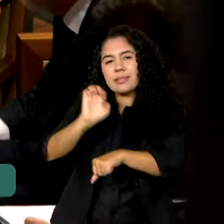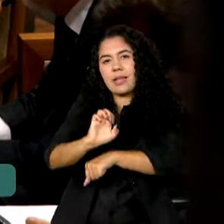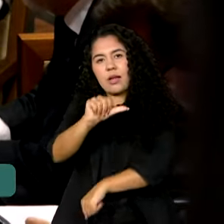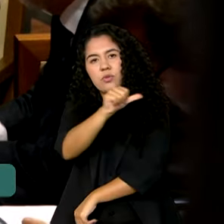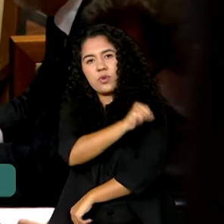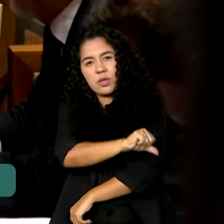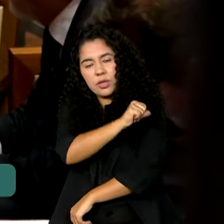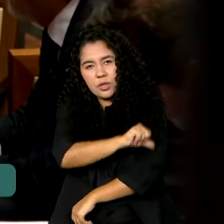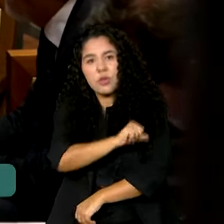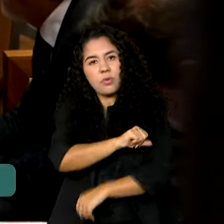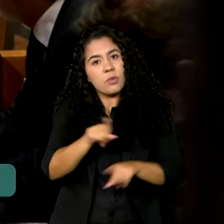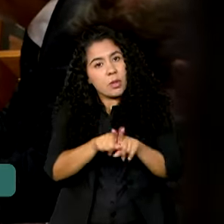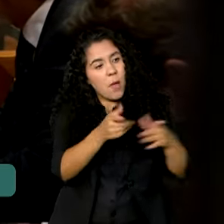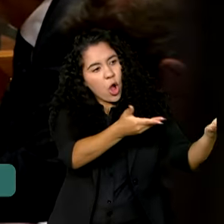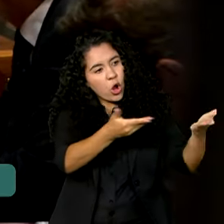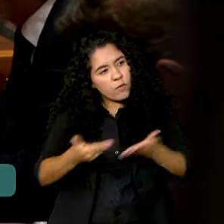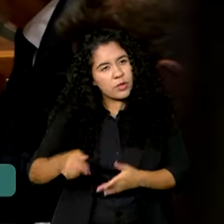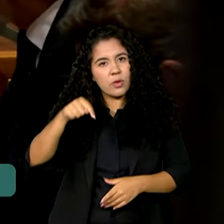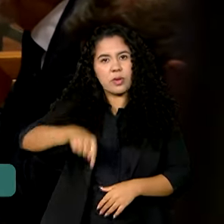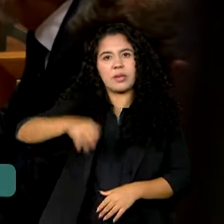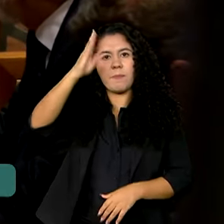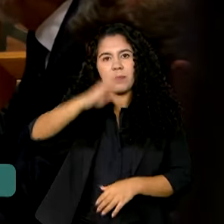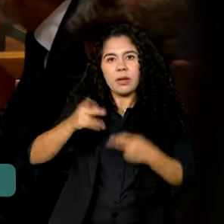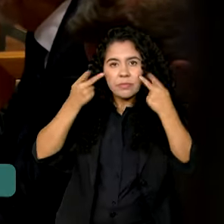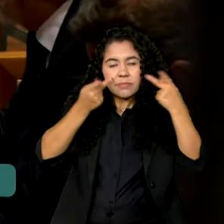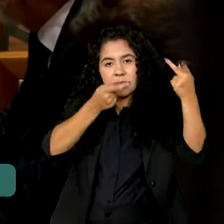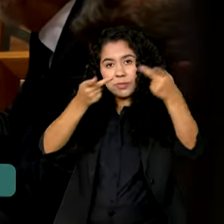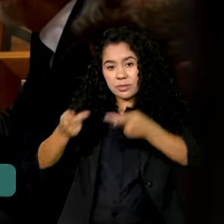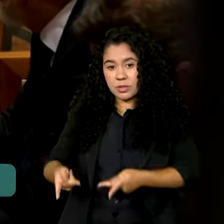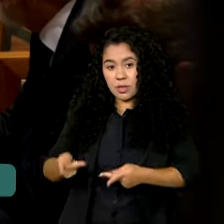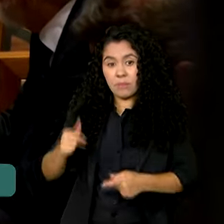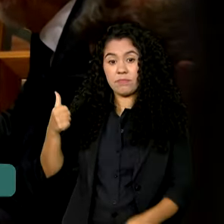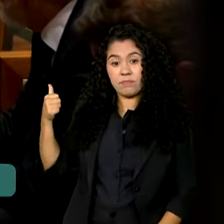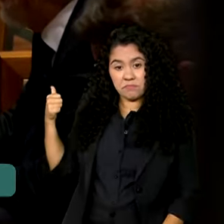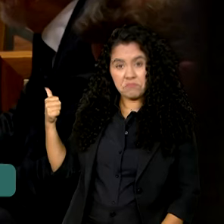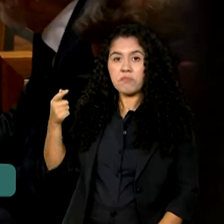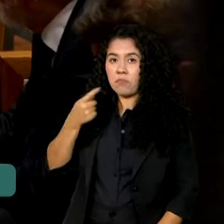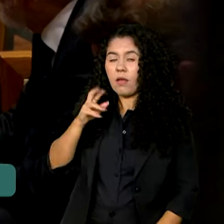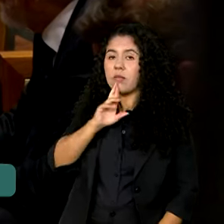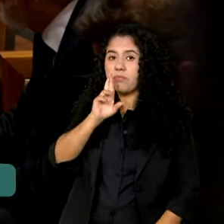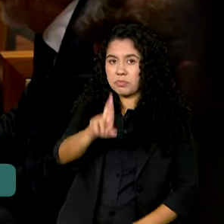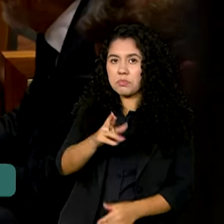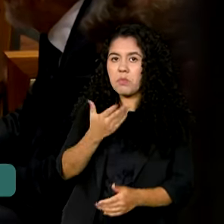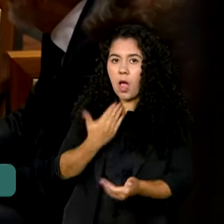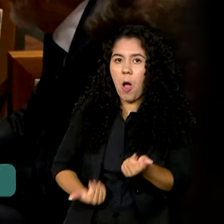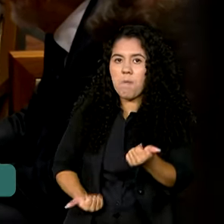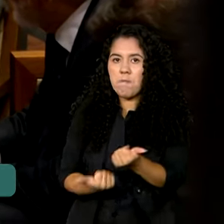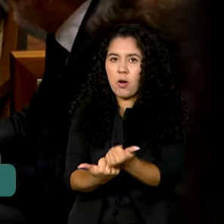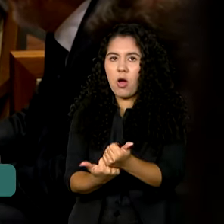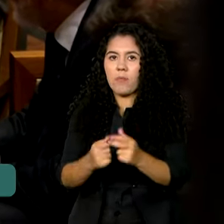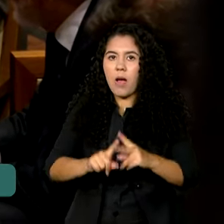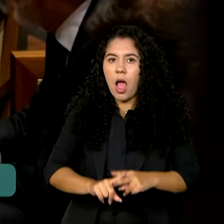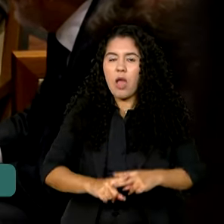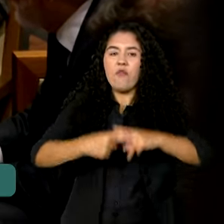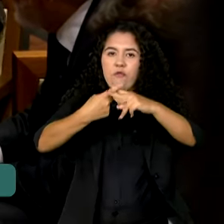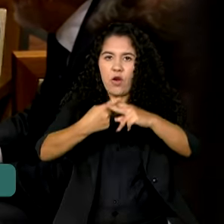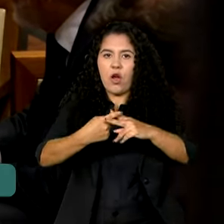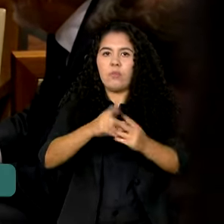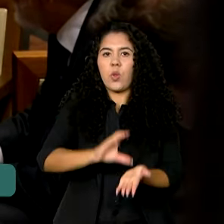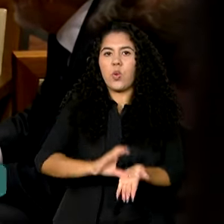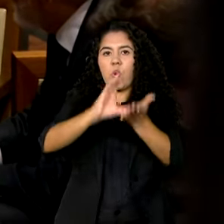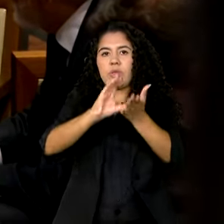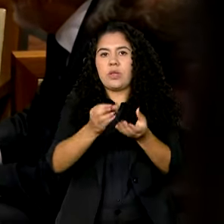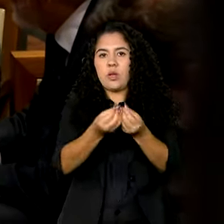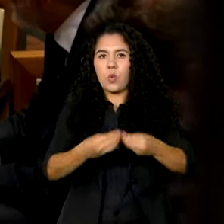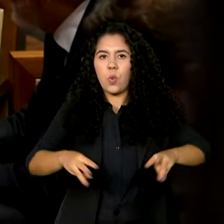para uma visita oficial ao Brasil. O premier do Reino Unido manifestou apoio para a reforma do Conselho de Segurança da ONU com a